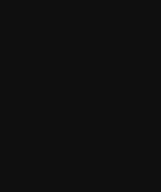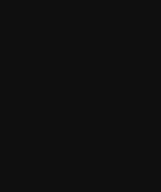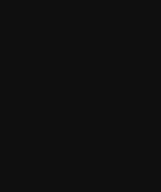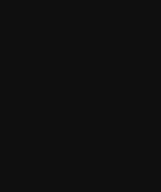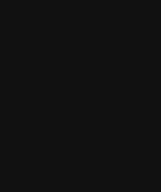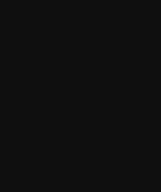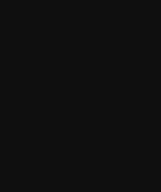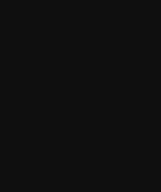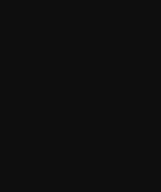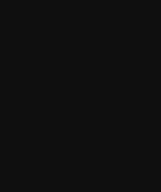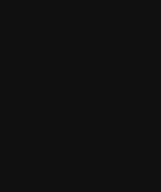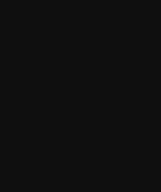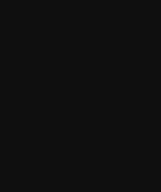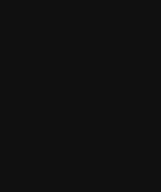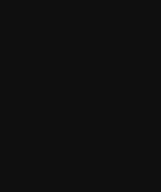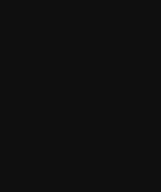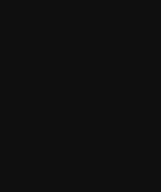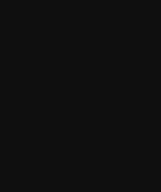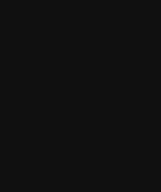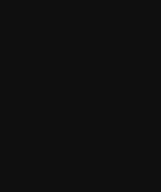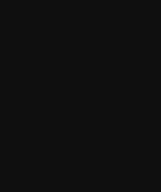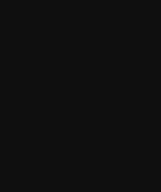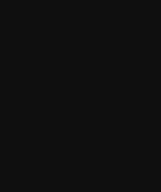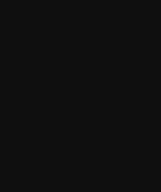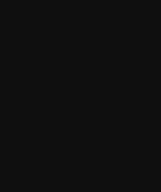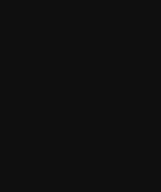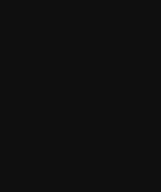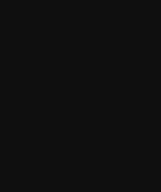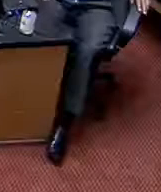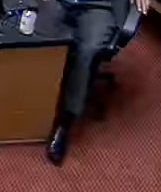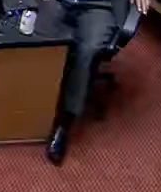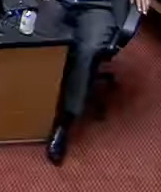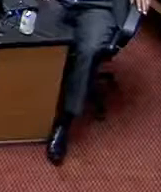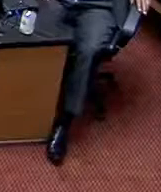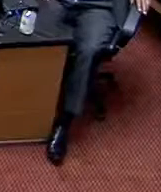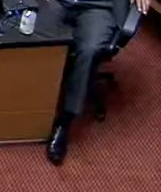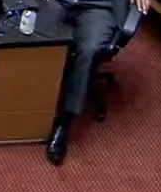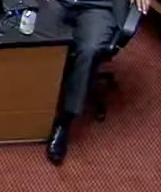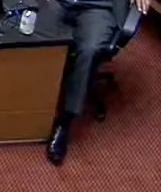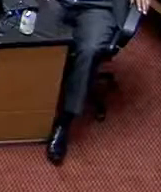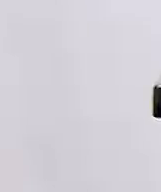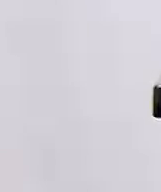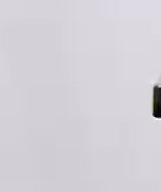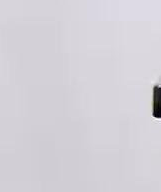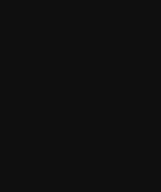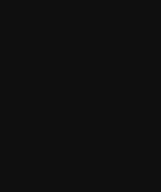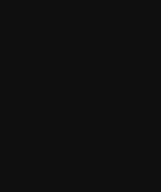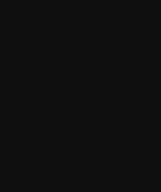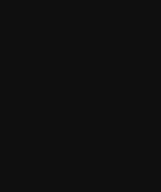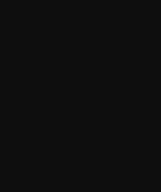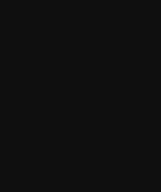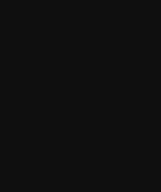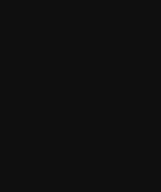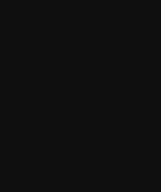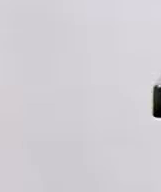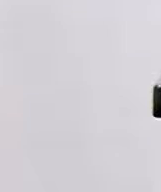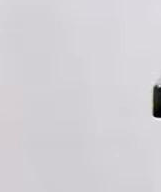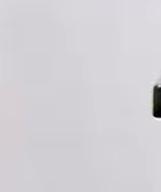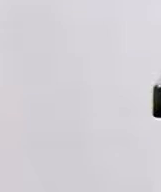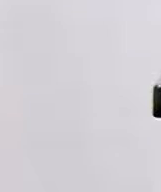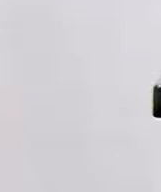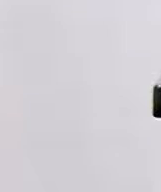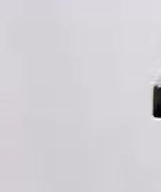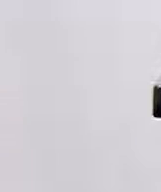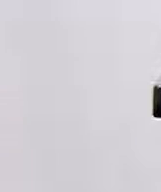da reabertura da barra do Camacho. Então, ali é aquela famosa lagoa de Laguna, quando vocês passam ali pela ponte Anitta Garibaldi,